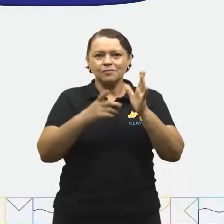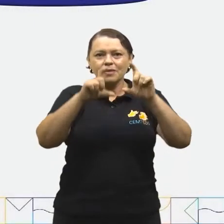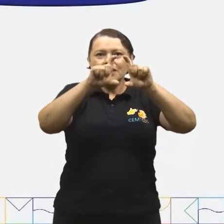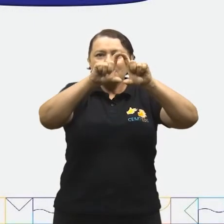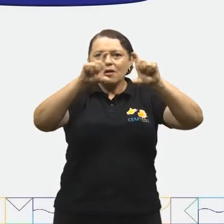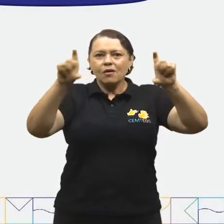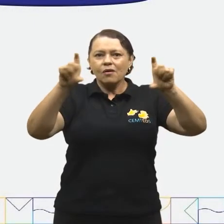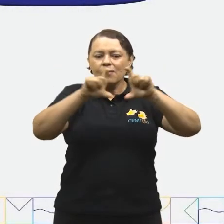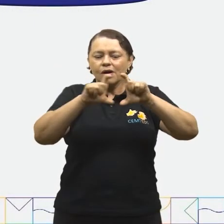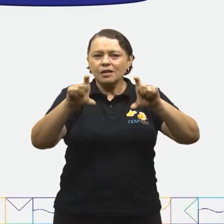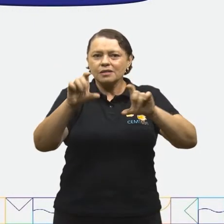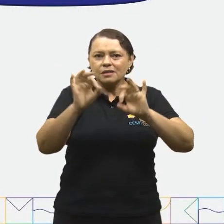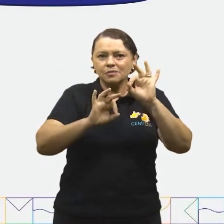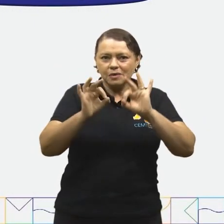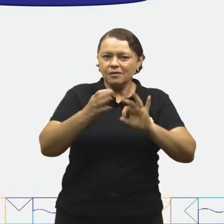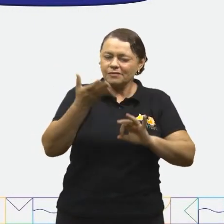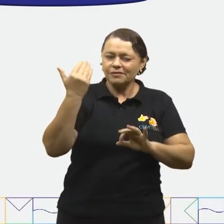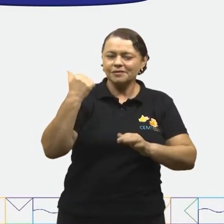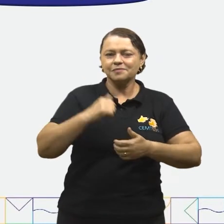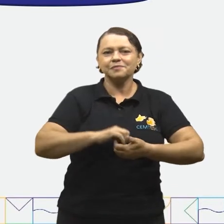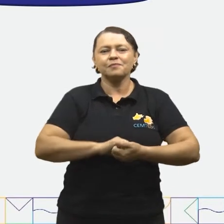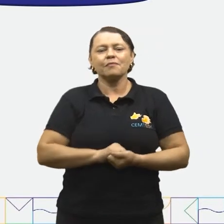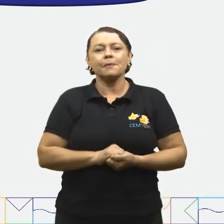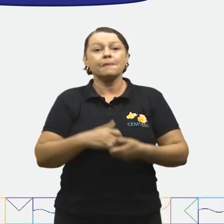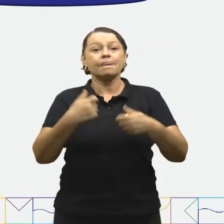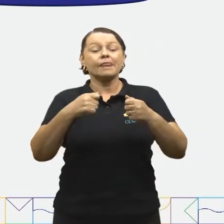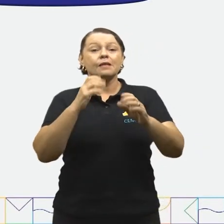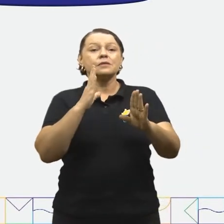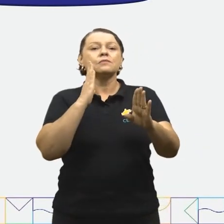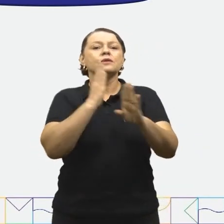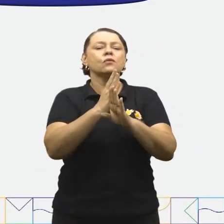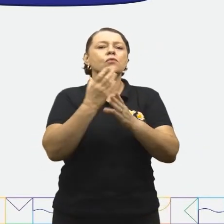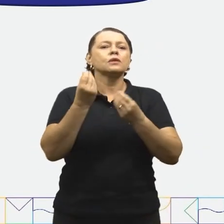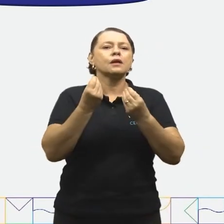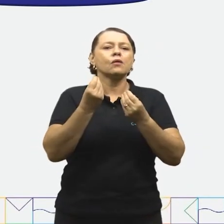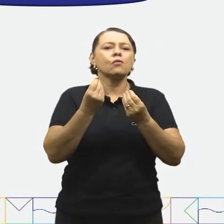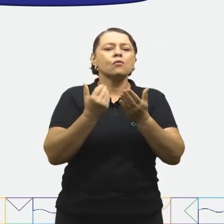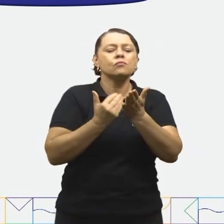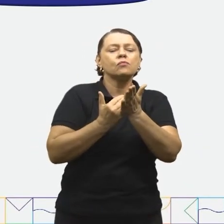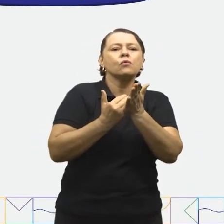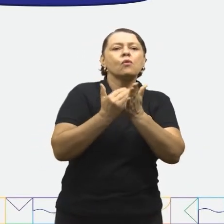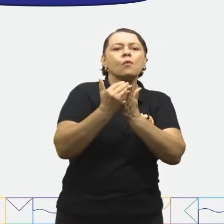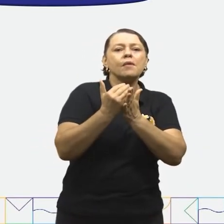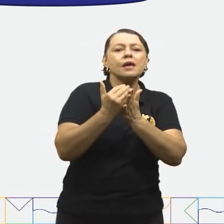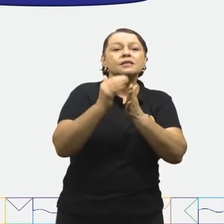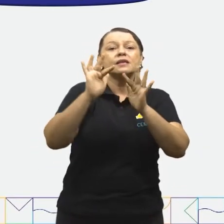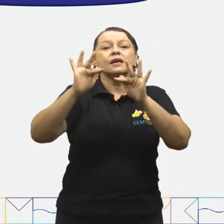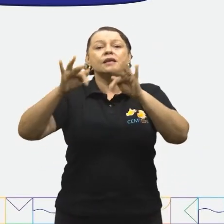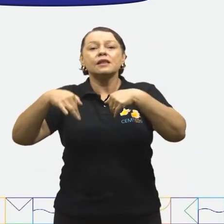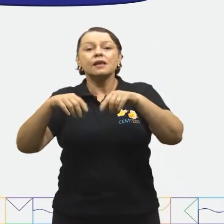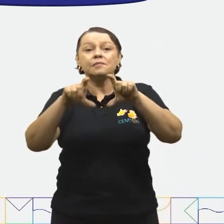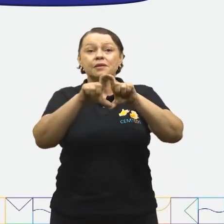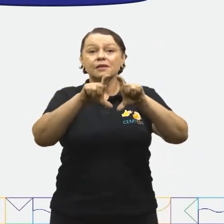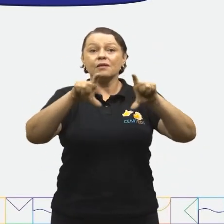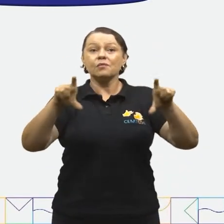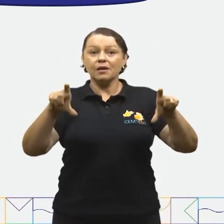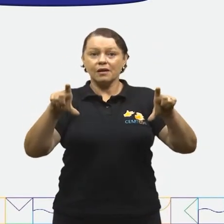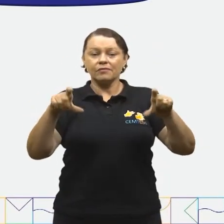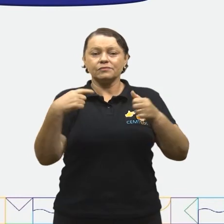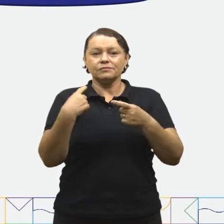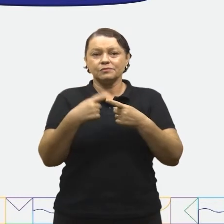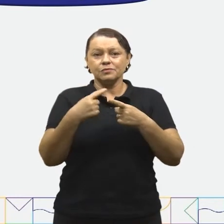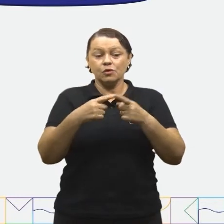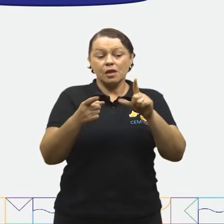volta? Ótimo! Temos que identificar onde o parágrafo 1 acaba. O primeiro parágrafo indica o